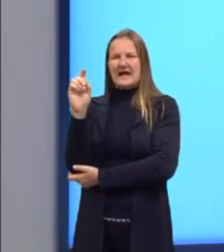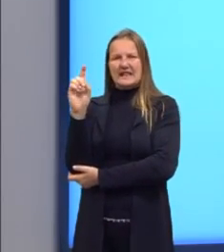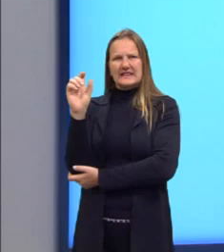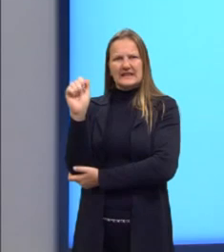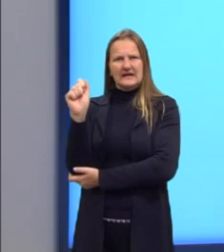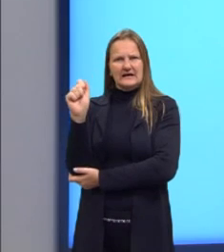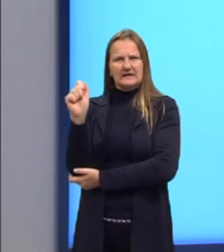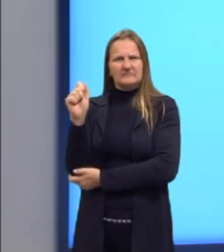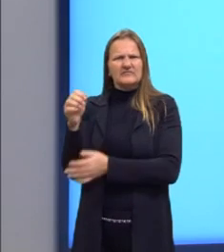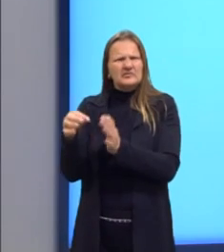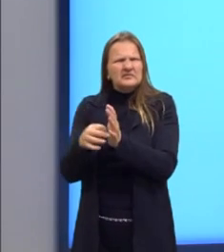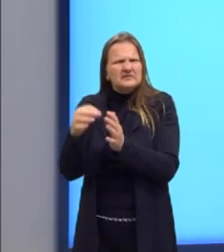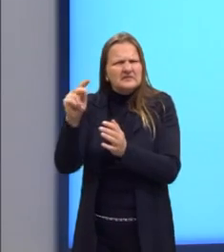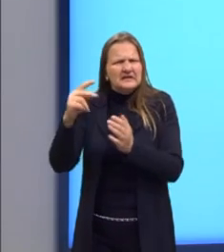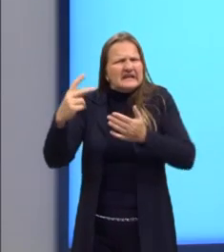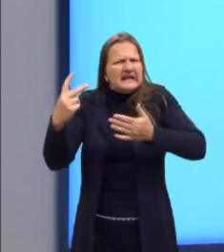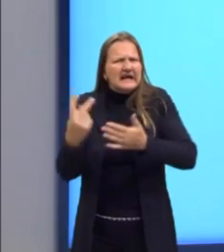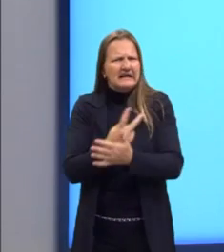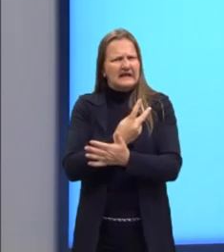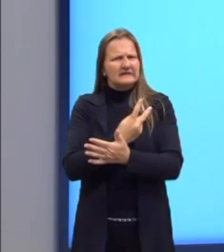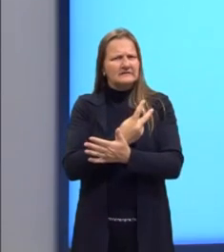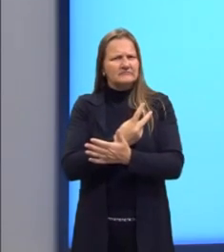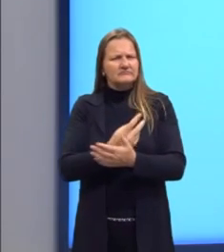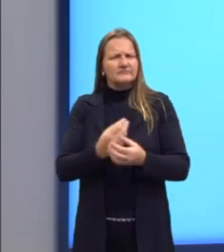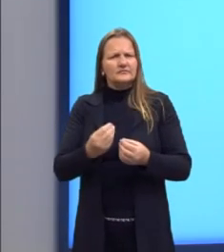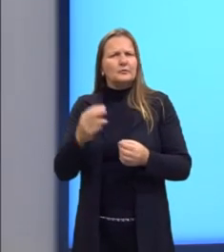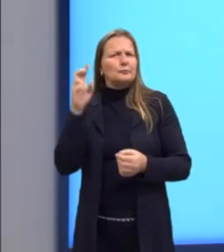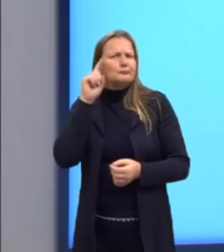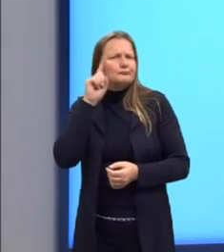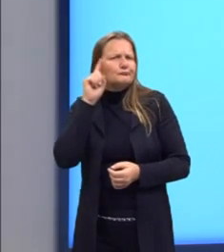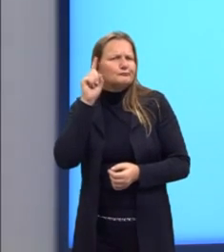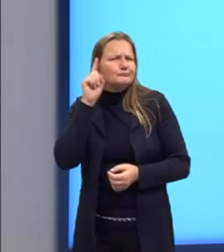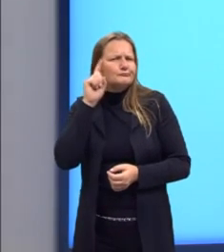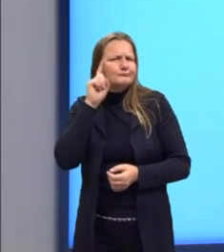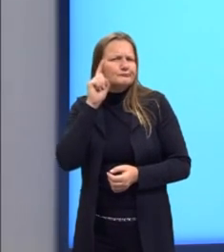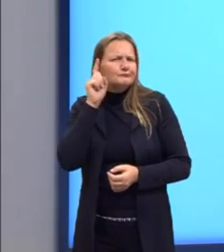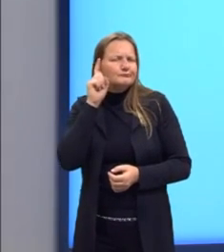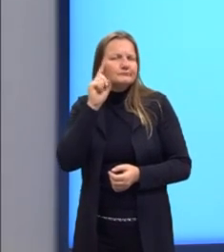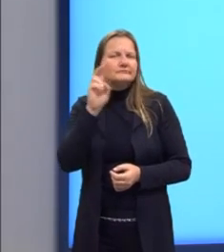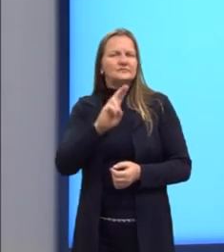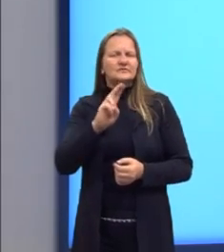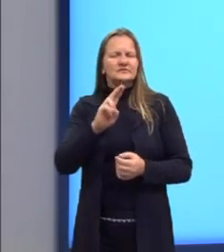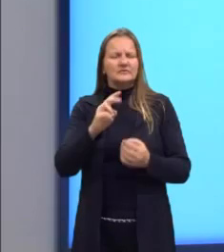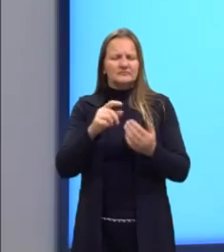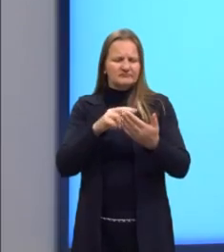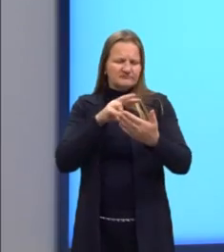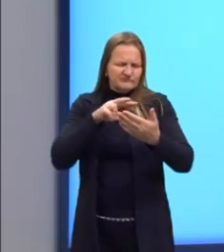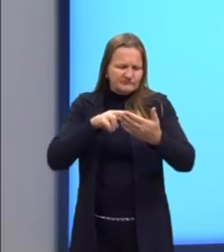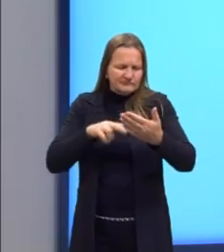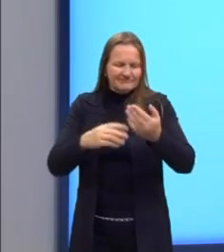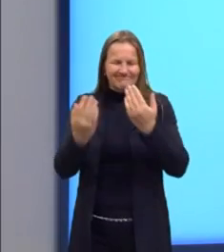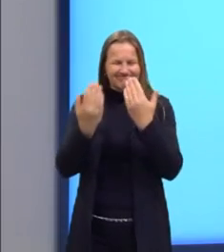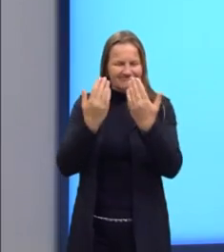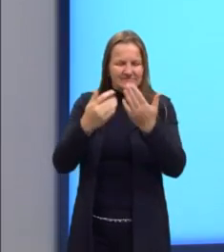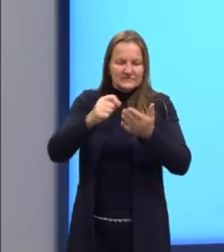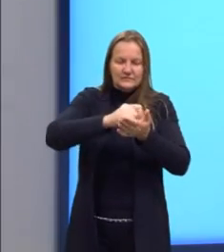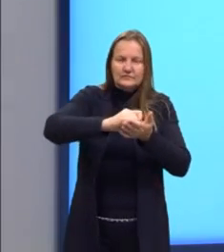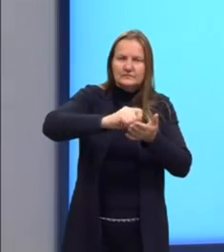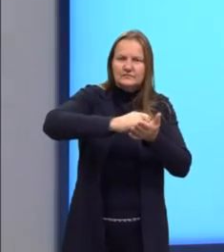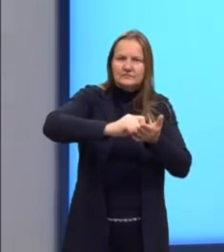essa forma errada passa a virar rotina e causar dúvidas na hora da escrita